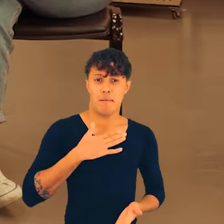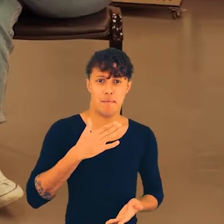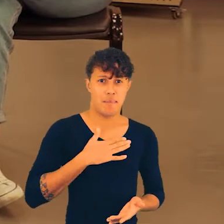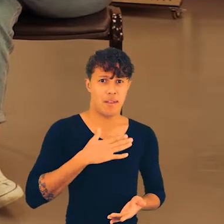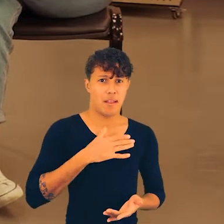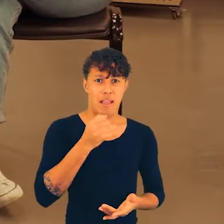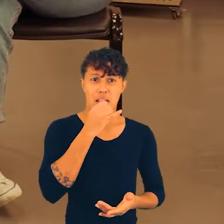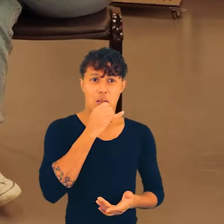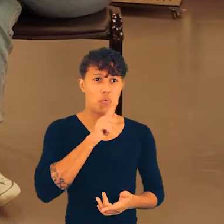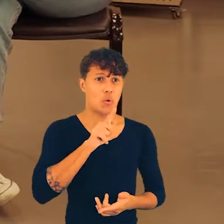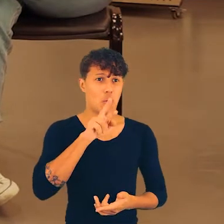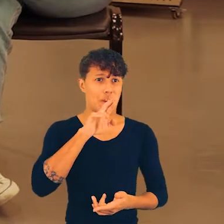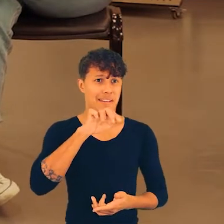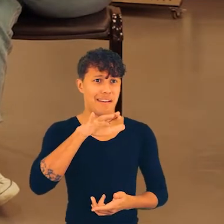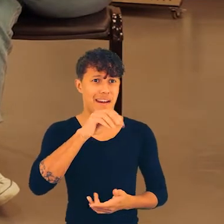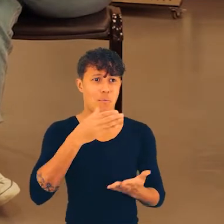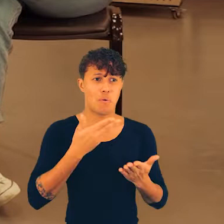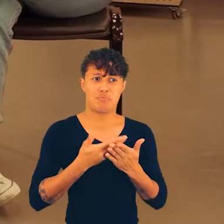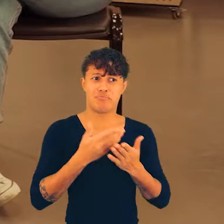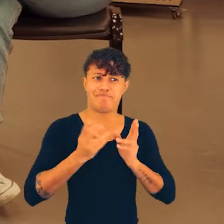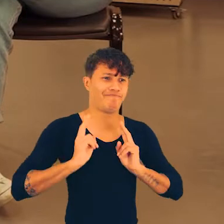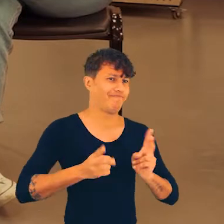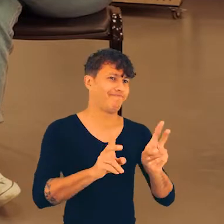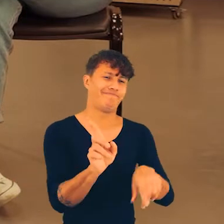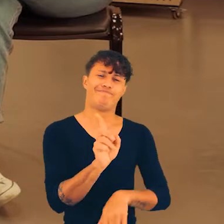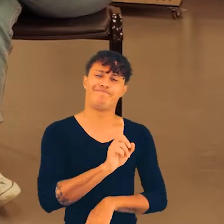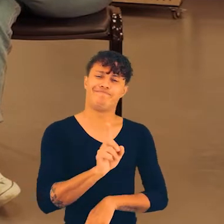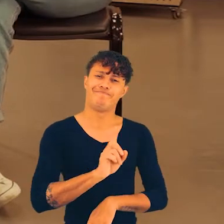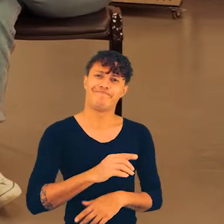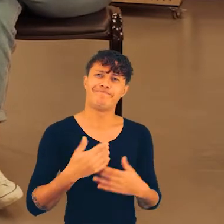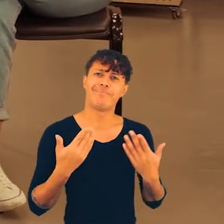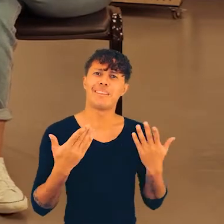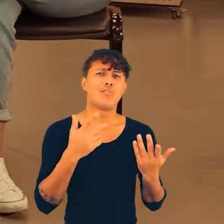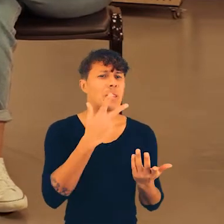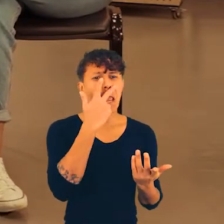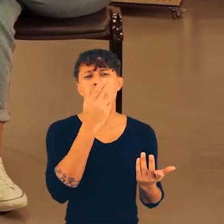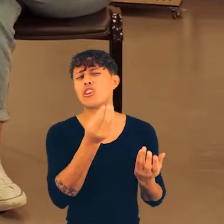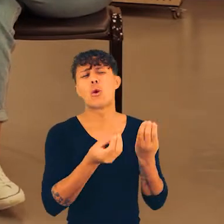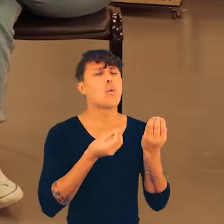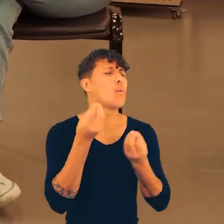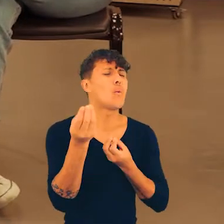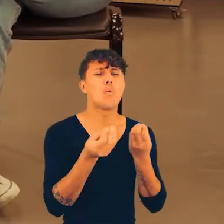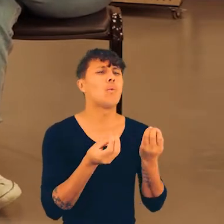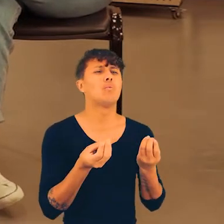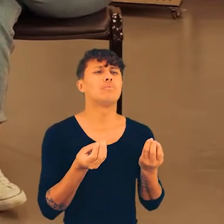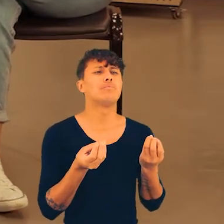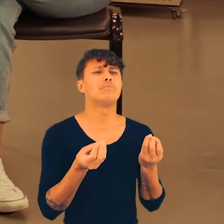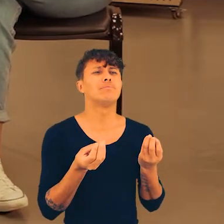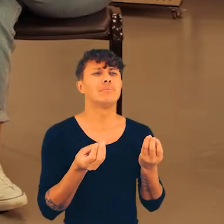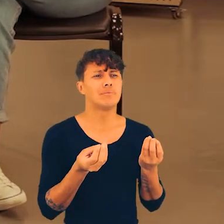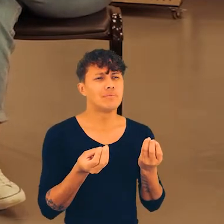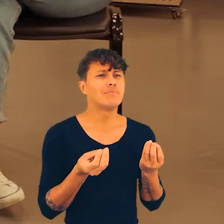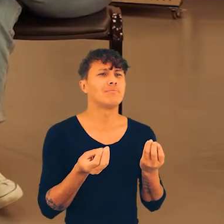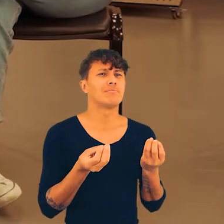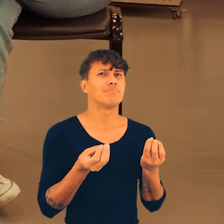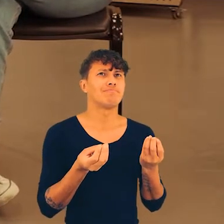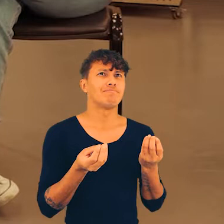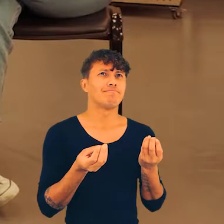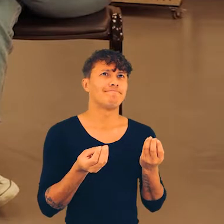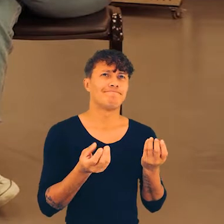por exemplo, a minha, que não levou o Grêmio Estudantil à frente. Então, o que você acha disso, de, tipo,